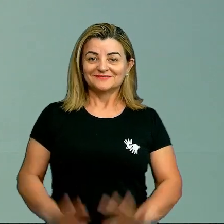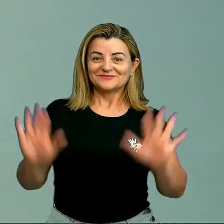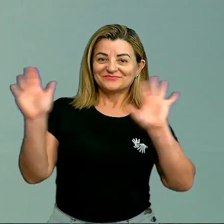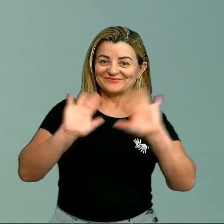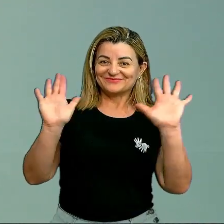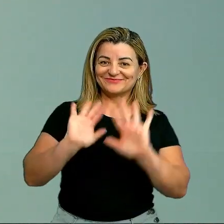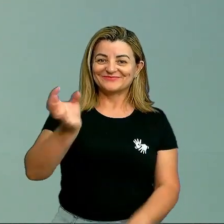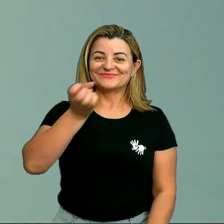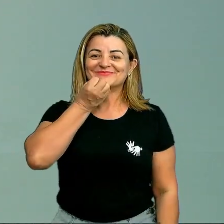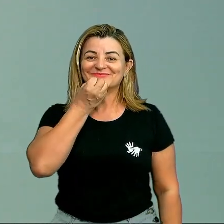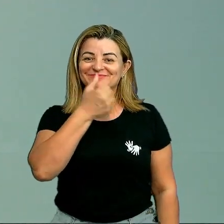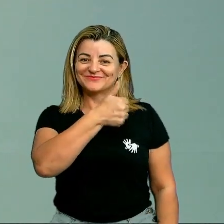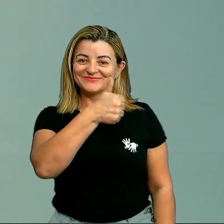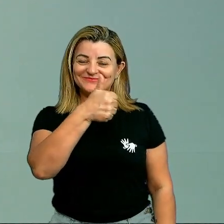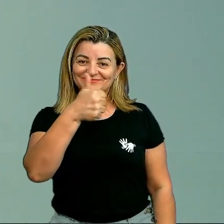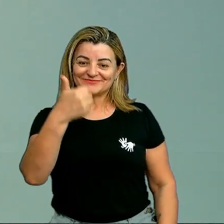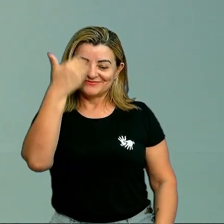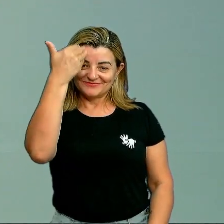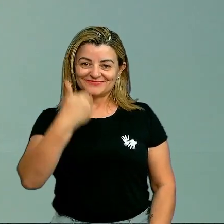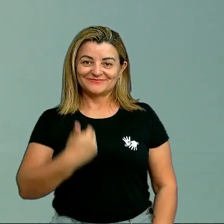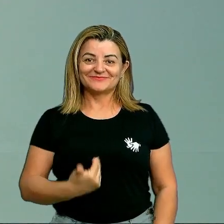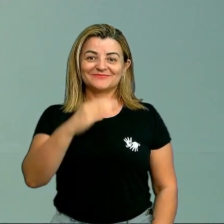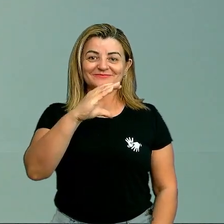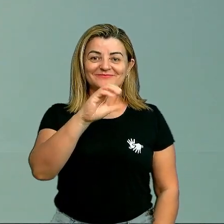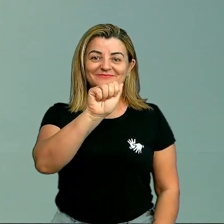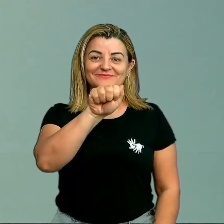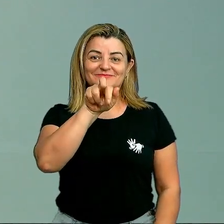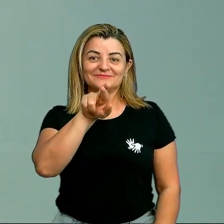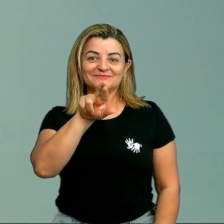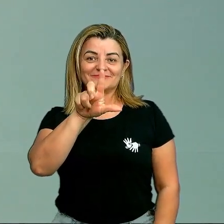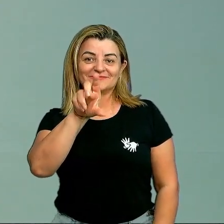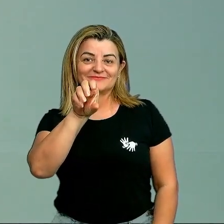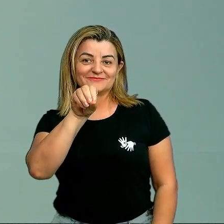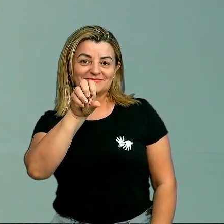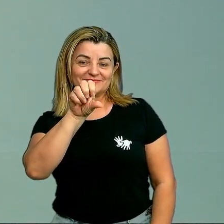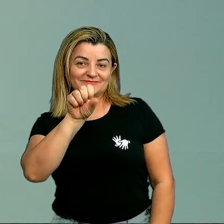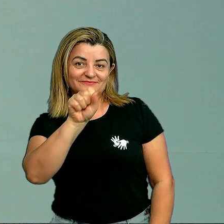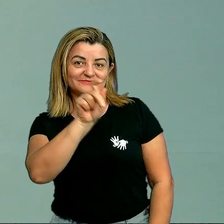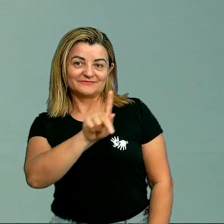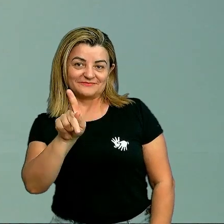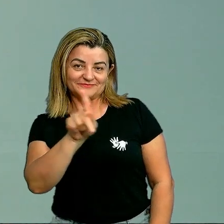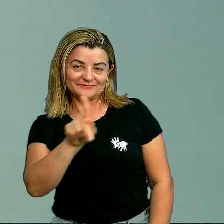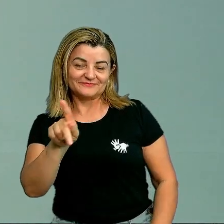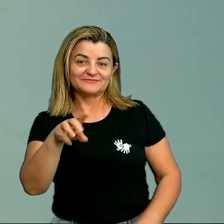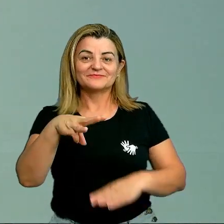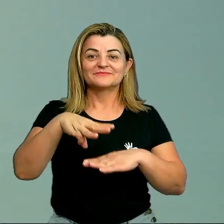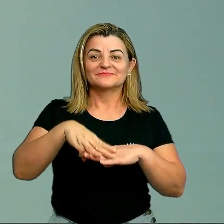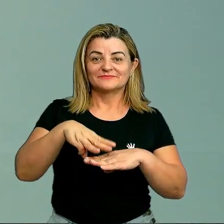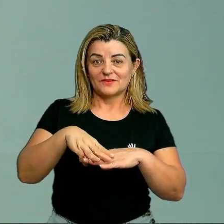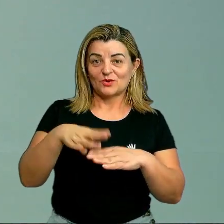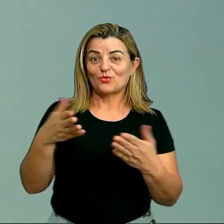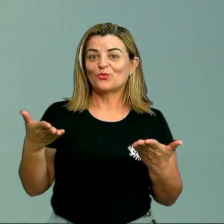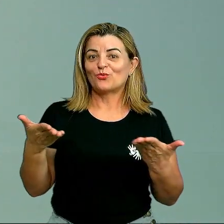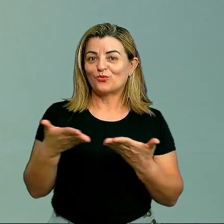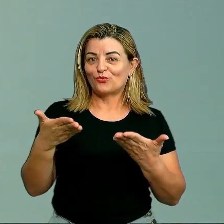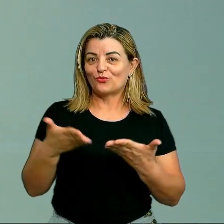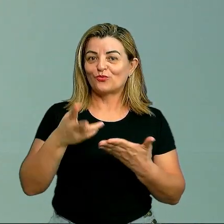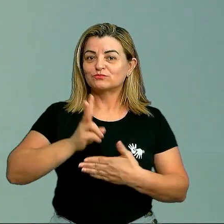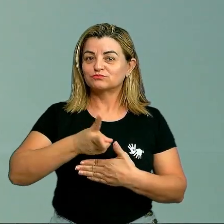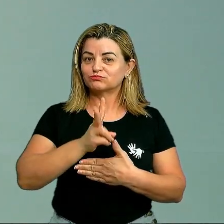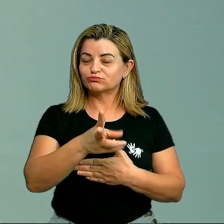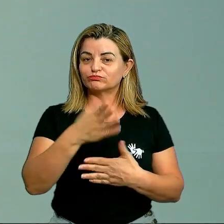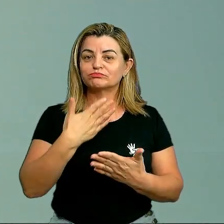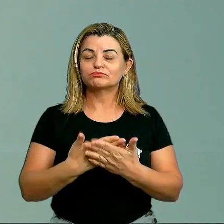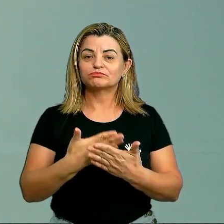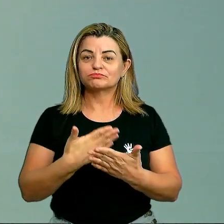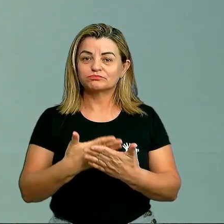Olá, tudo bem com vocês? Eu sou o professor Carlos, professor de Matemática. E hoje nós vamos continuar a nossa aula